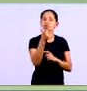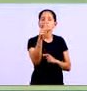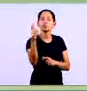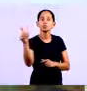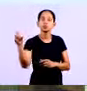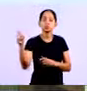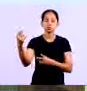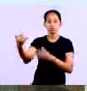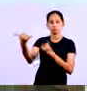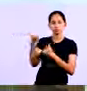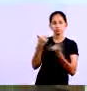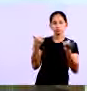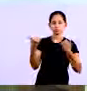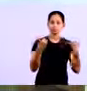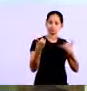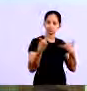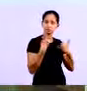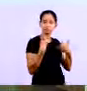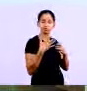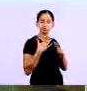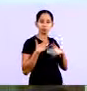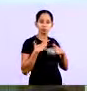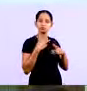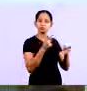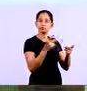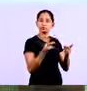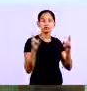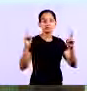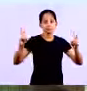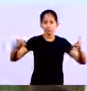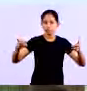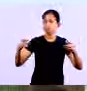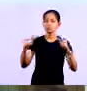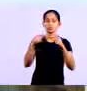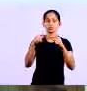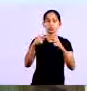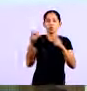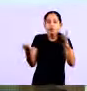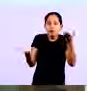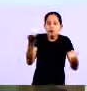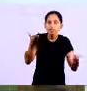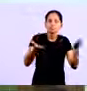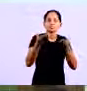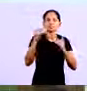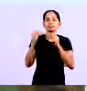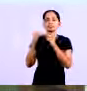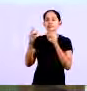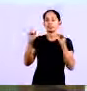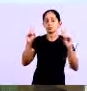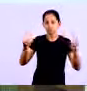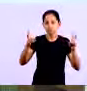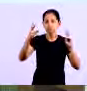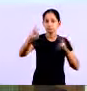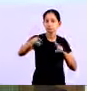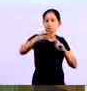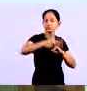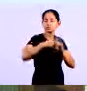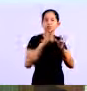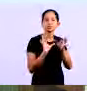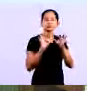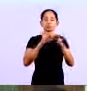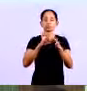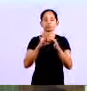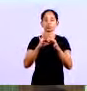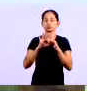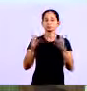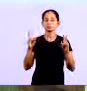ira ele me fornece essa informação e eu vou manter o meu processo produtivo conforme a demanda que está tendo lá então já existe sistemas desse tipo já são comuns né